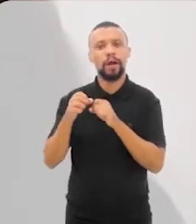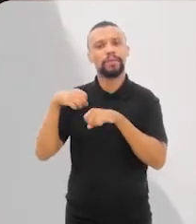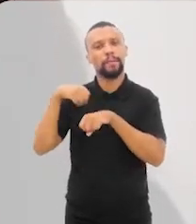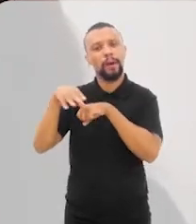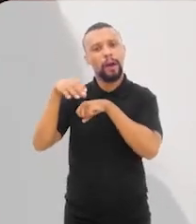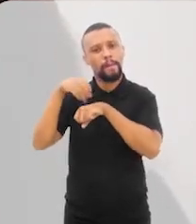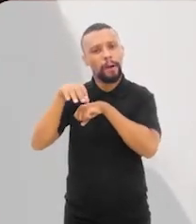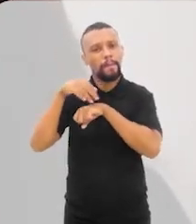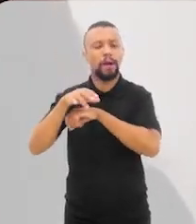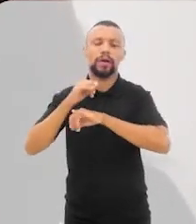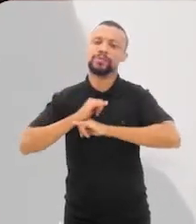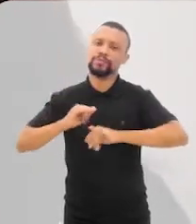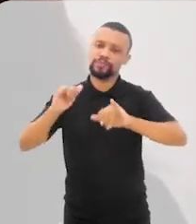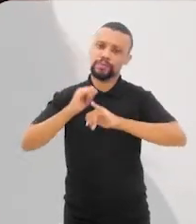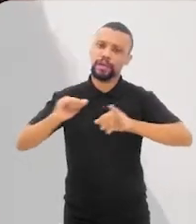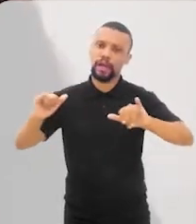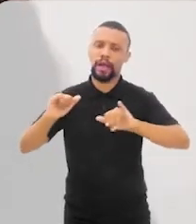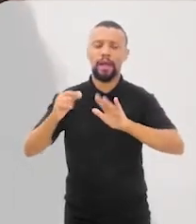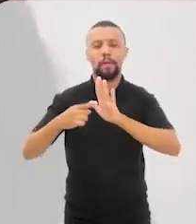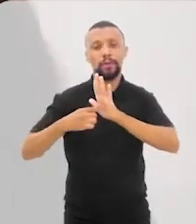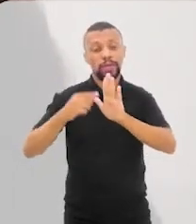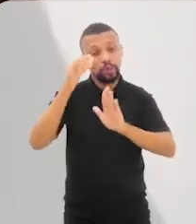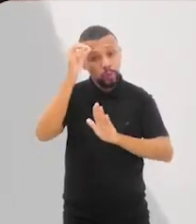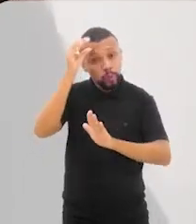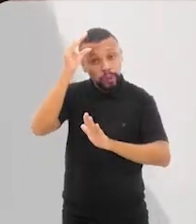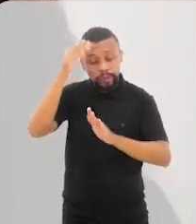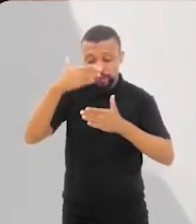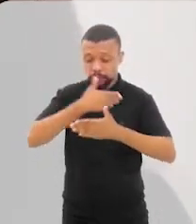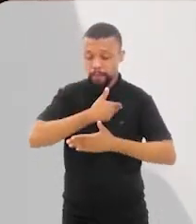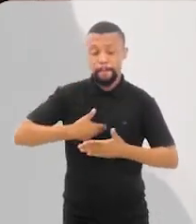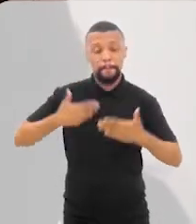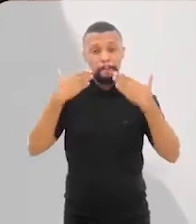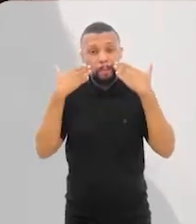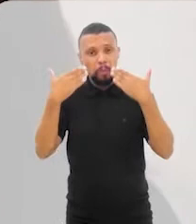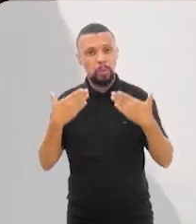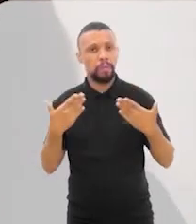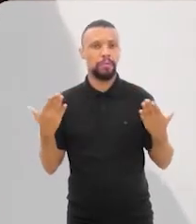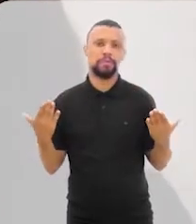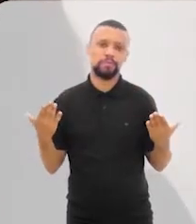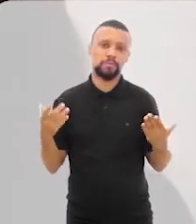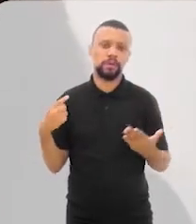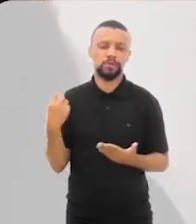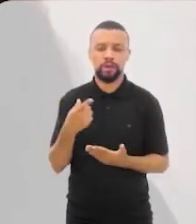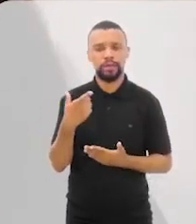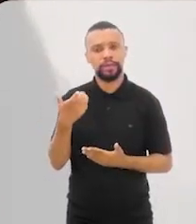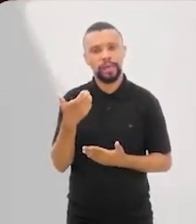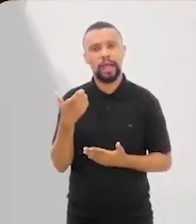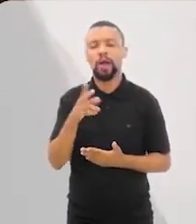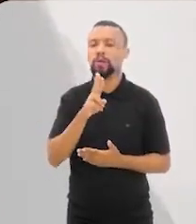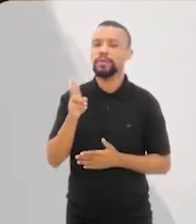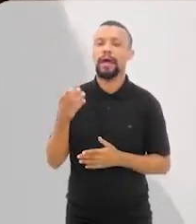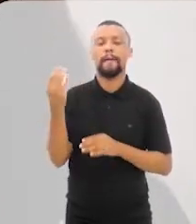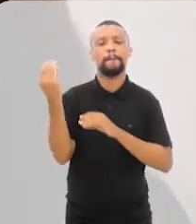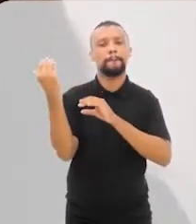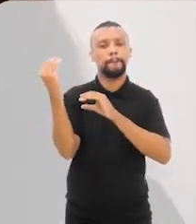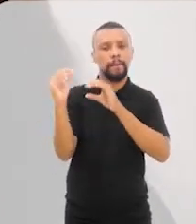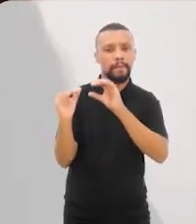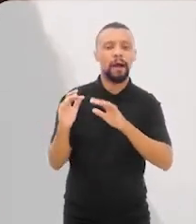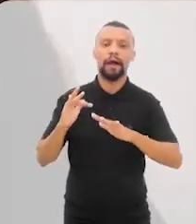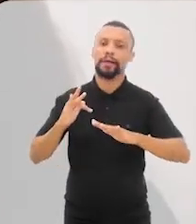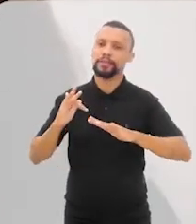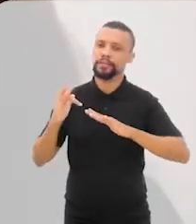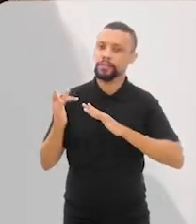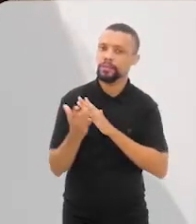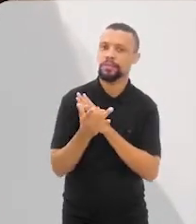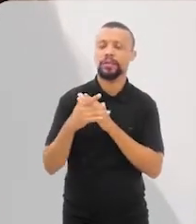a publicidade, levar isso a conhecimento público. Então, o que a gente mais quer, a tem usado redes sociais, que, de